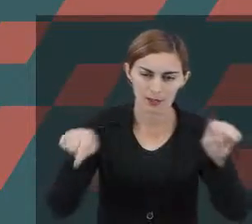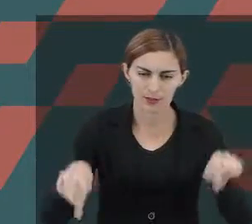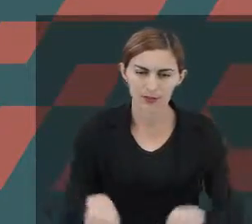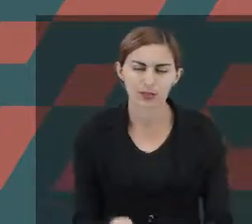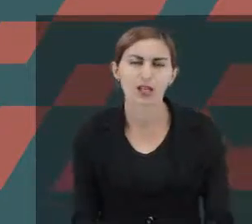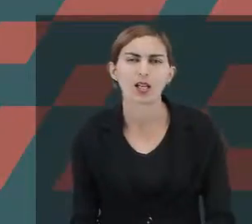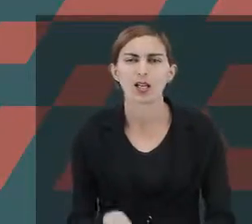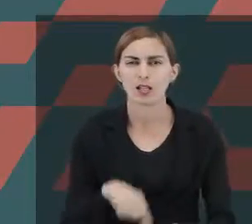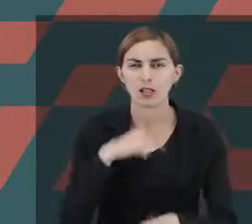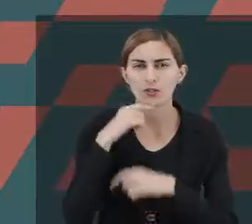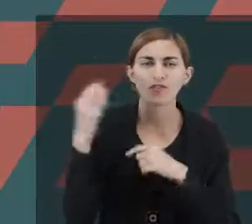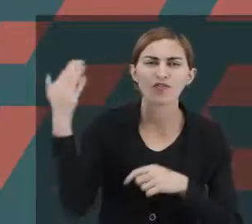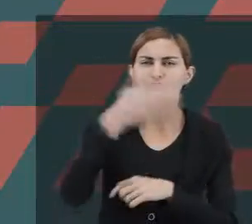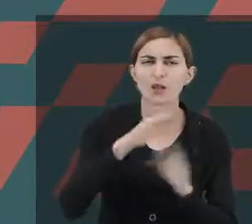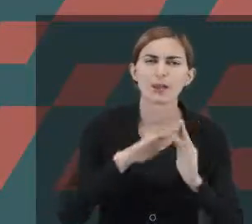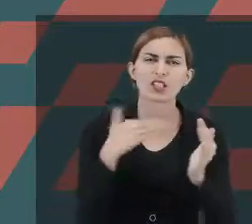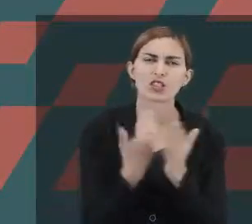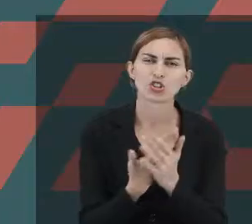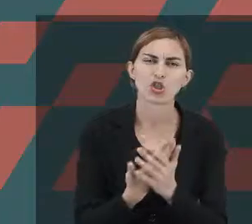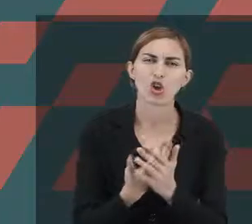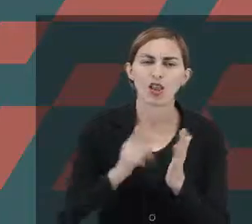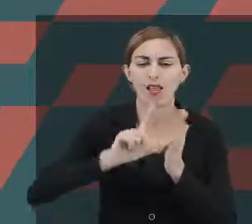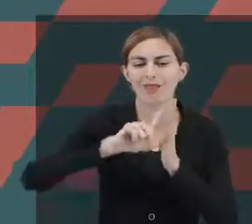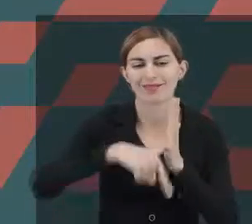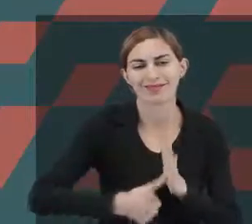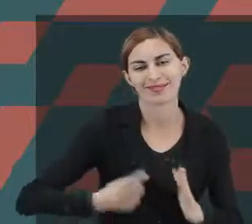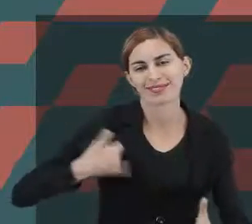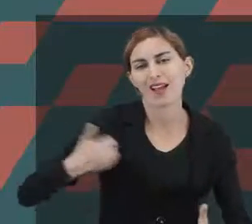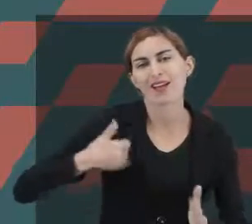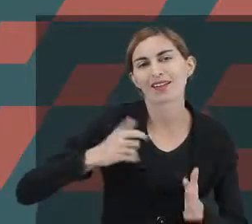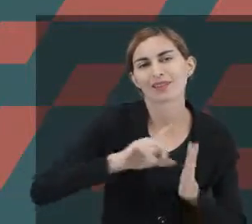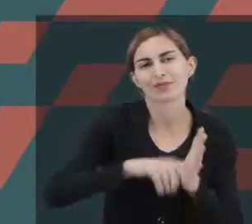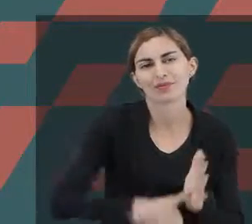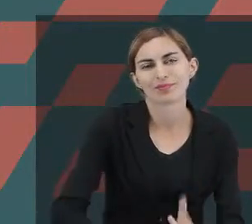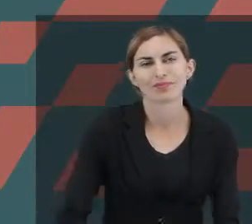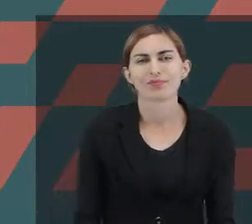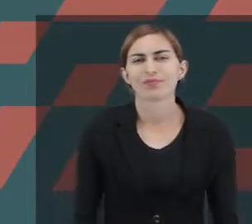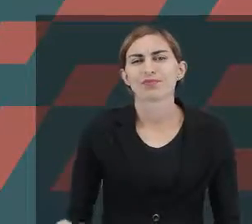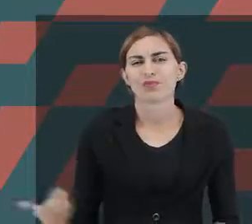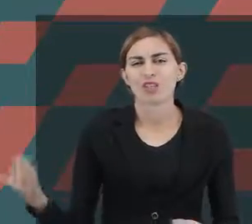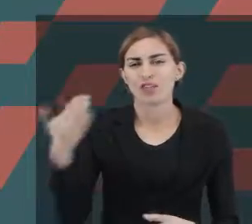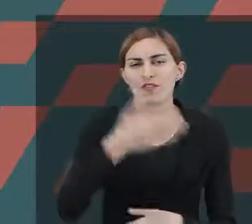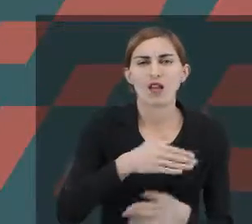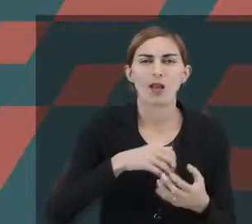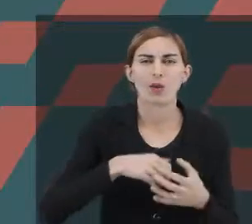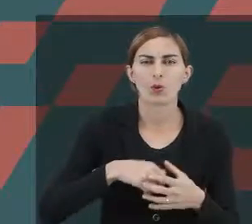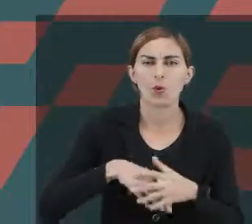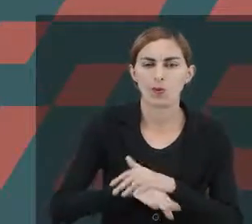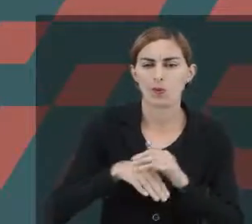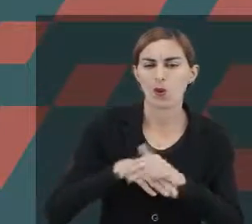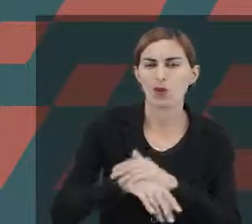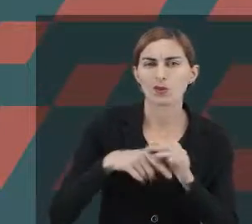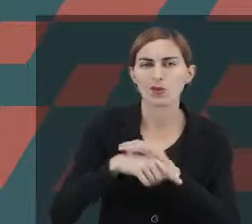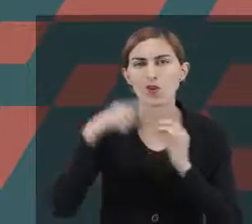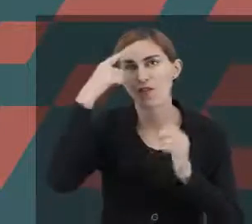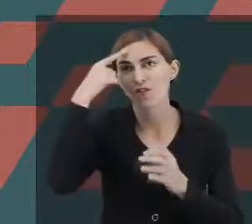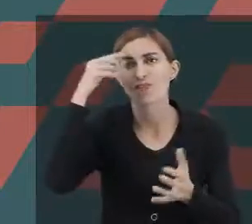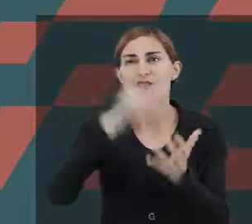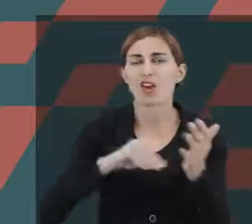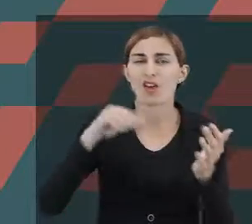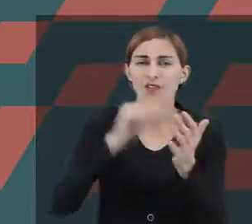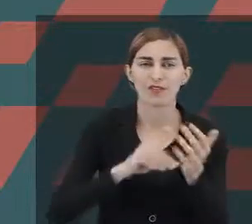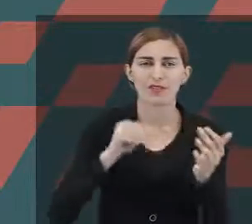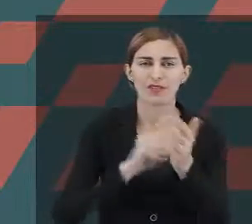em sala de aula. Vão para a escola muito tarde. Então essa intervenção começa muito tarde. E eles vão acumulando uma lacuna de